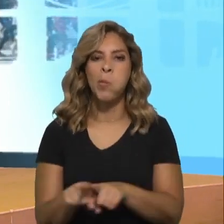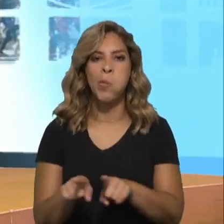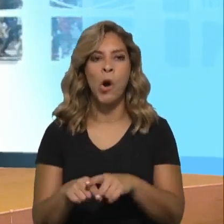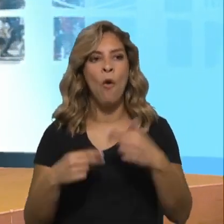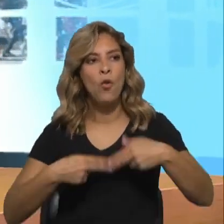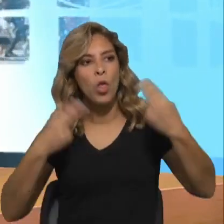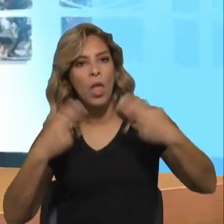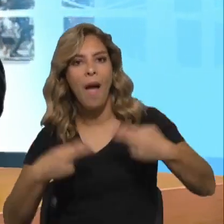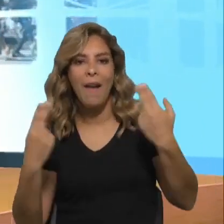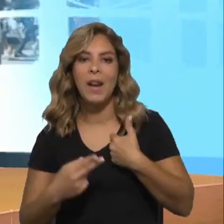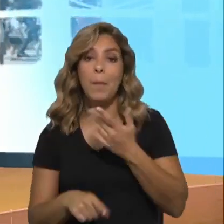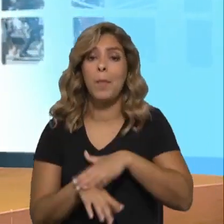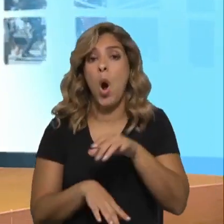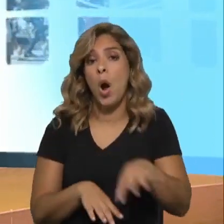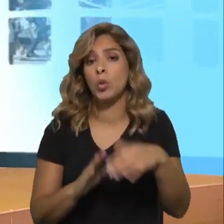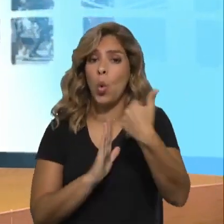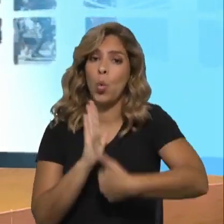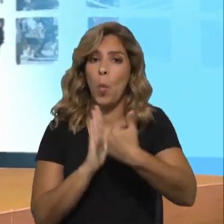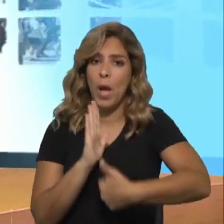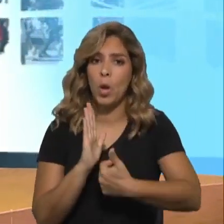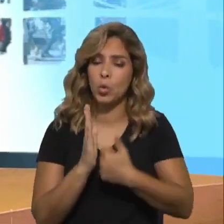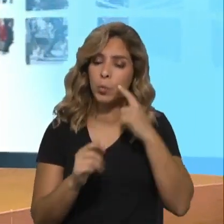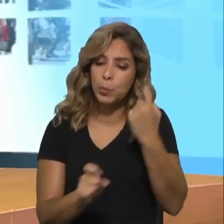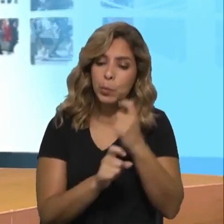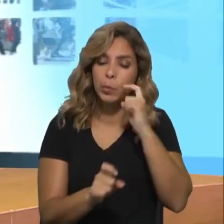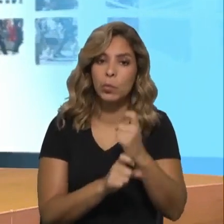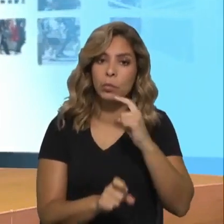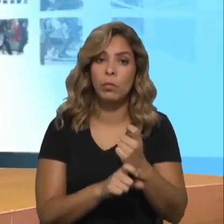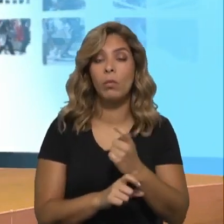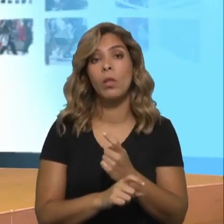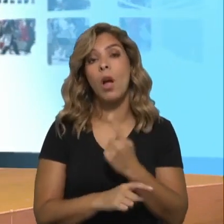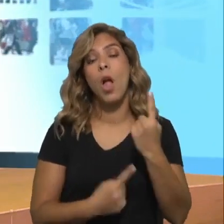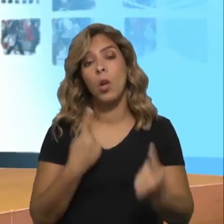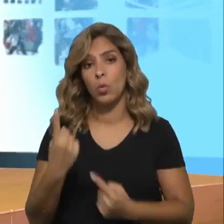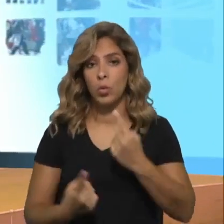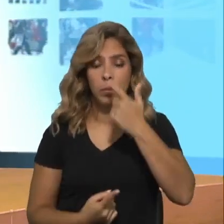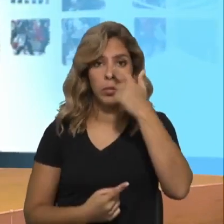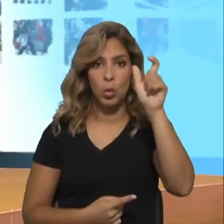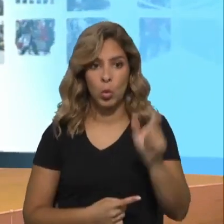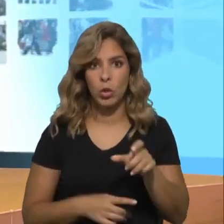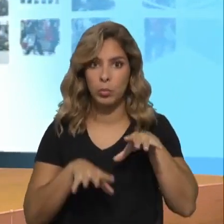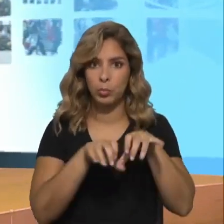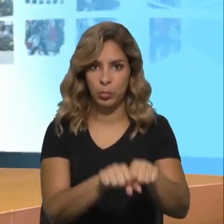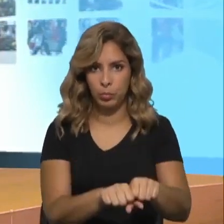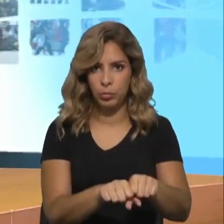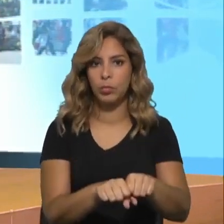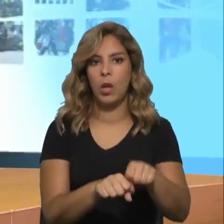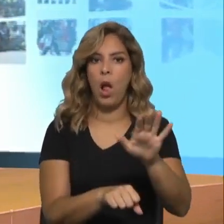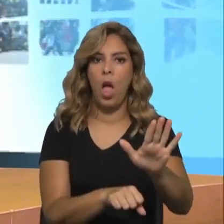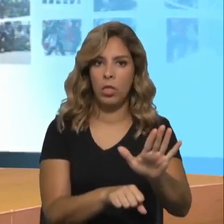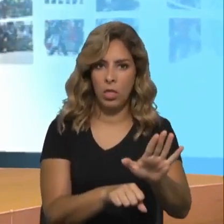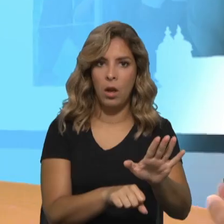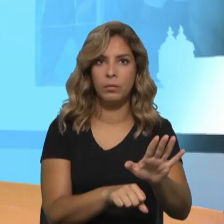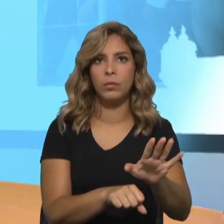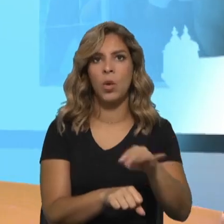sua documentação é verificada e acontece, em alguns casos, que as pessoas possam estar em situação de detenção administrativa. Ou